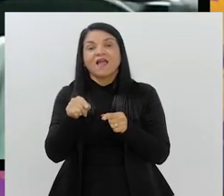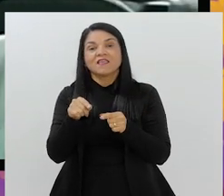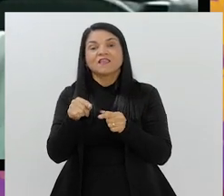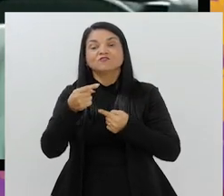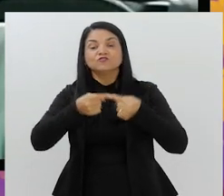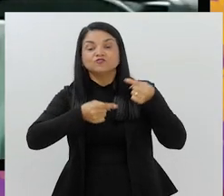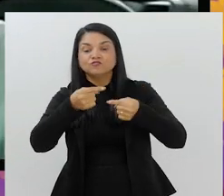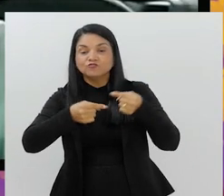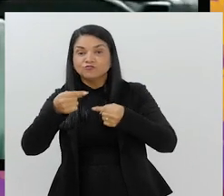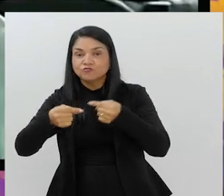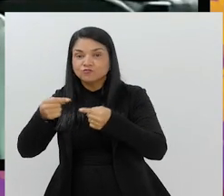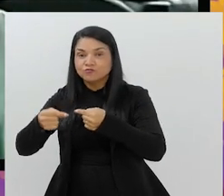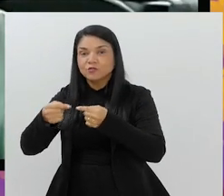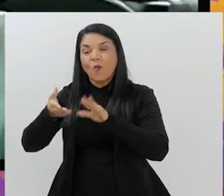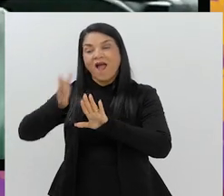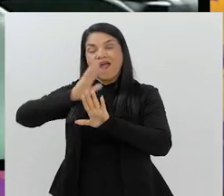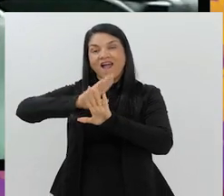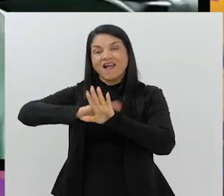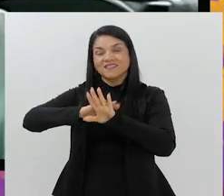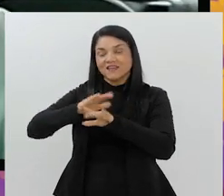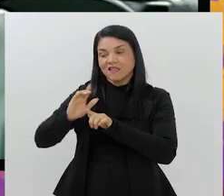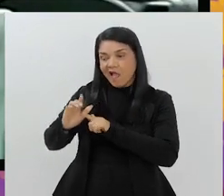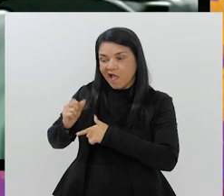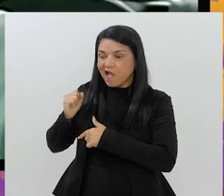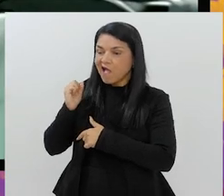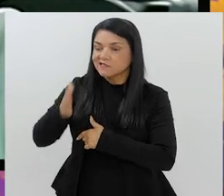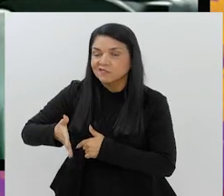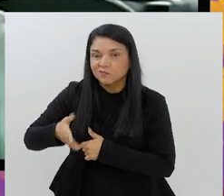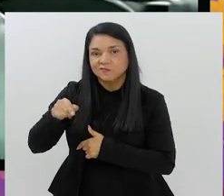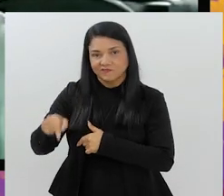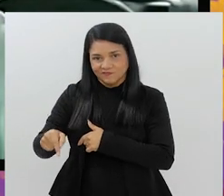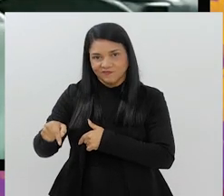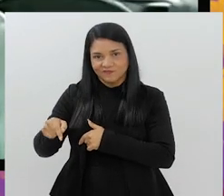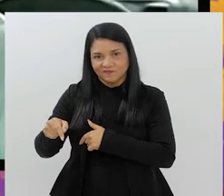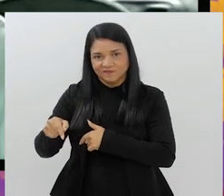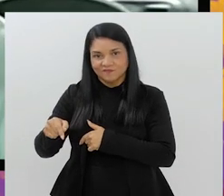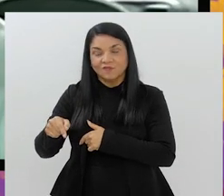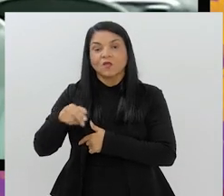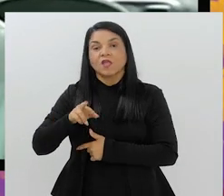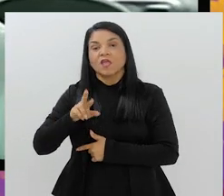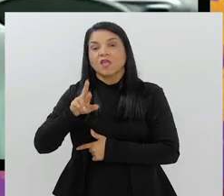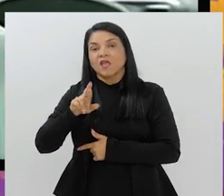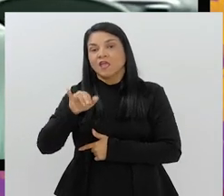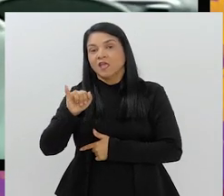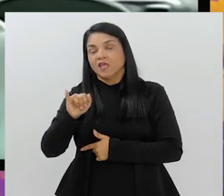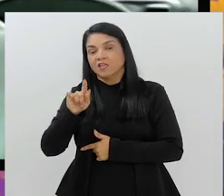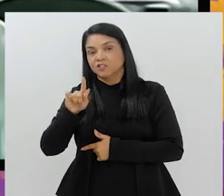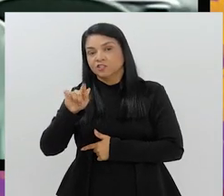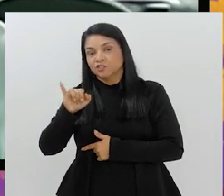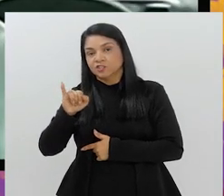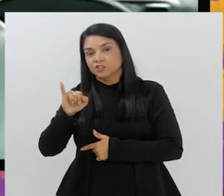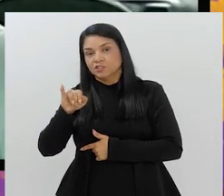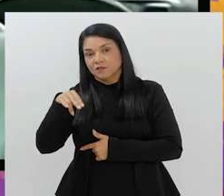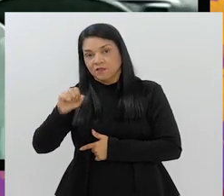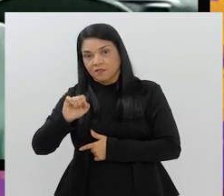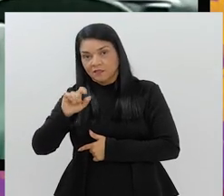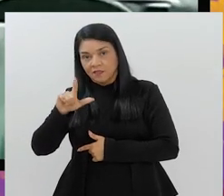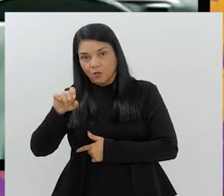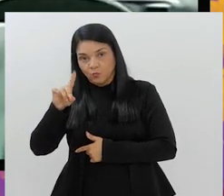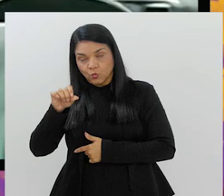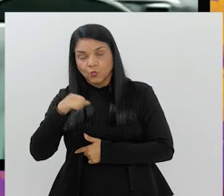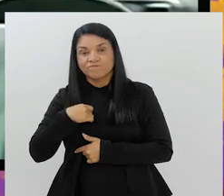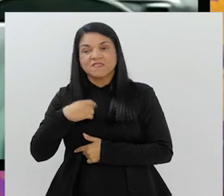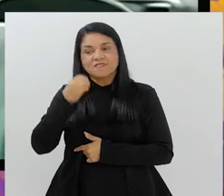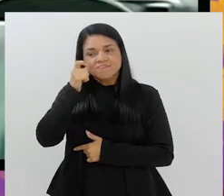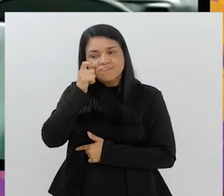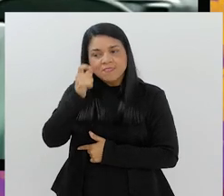Então, e aí entra a discussão que está por trás da ação. Notadamente, ao Edinaldo Rodrigues interessa muito